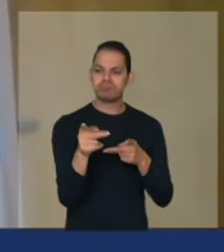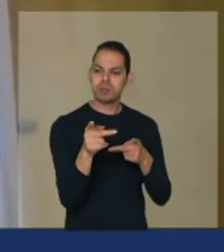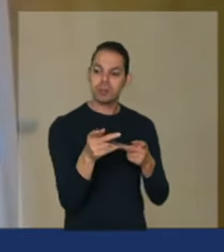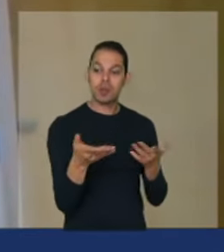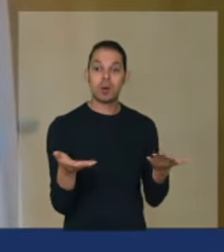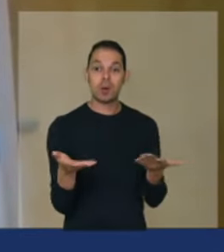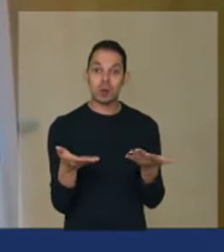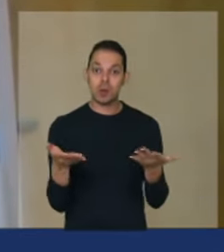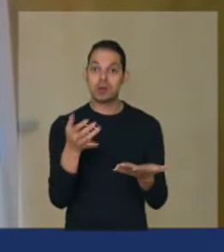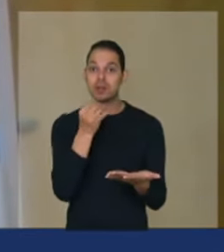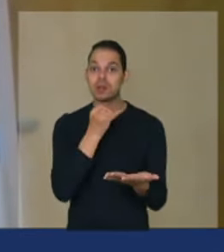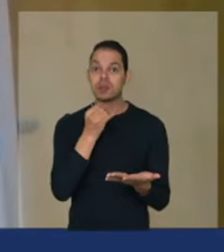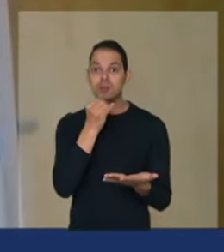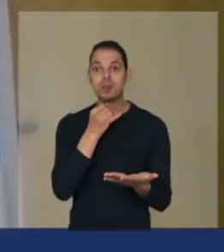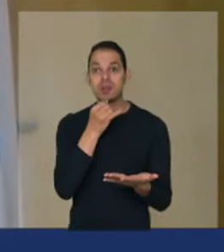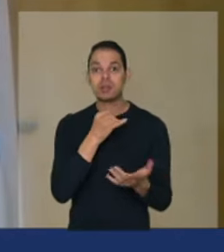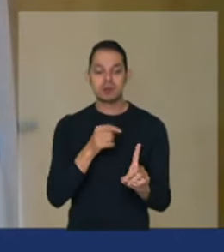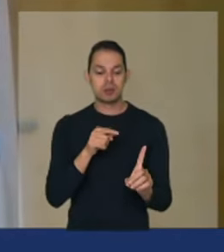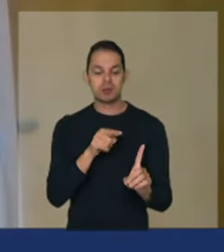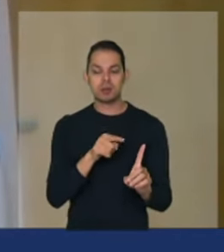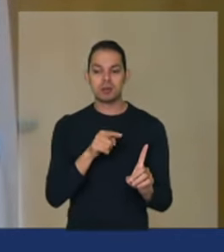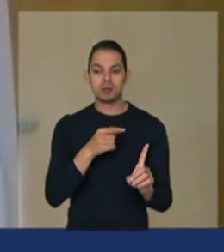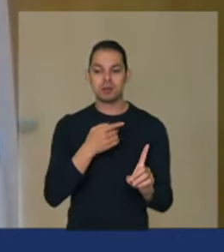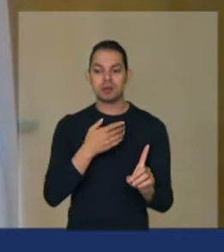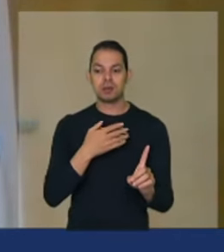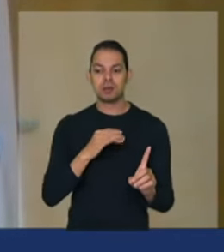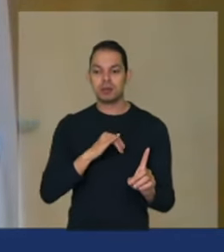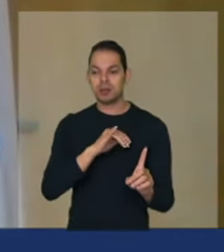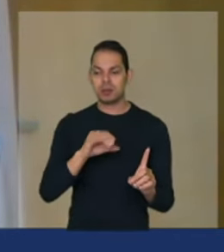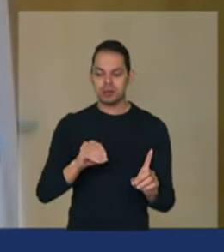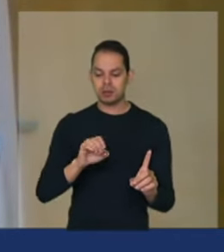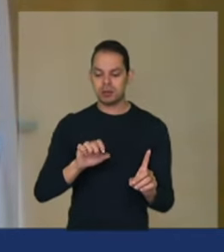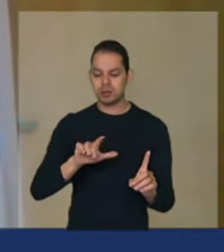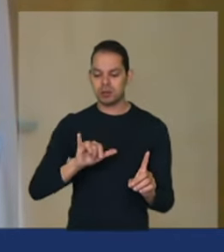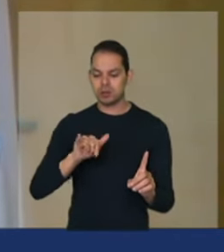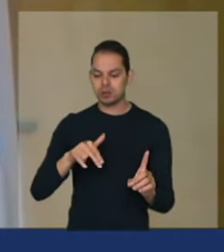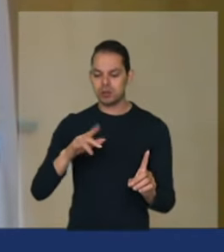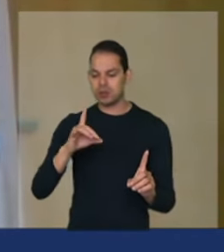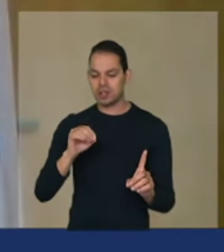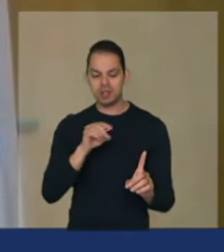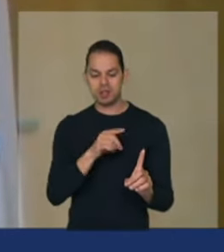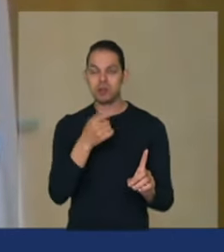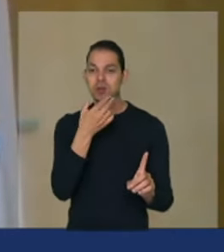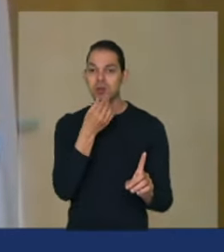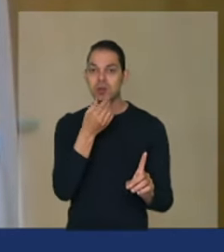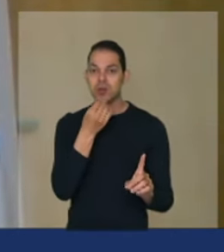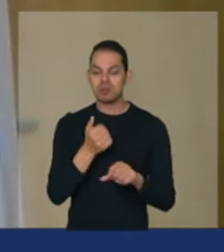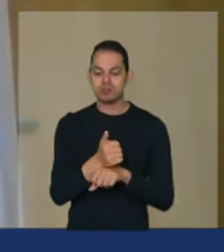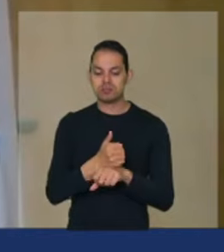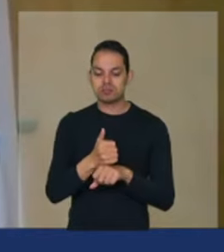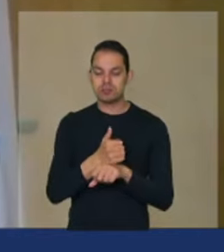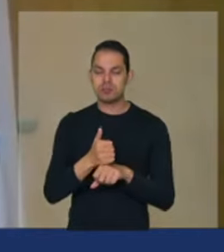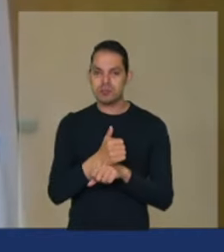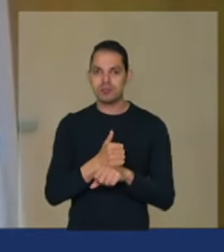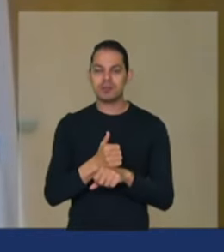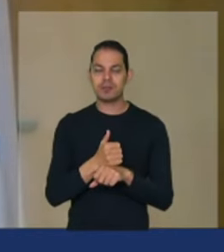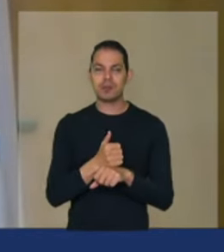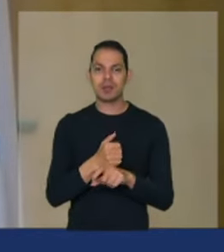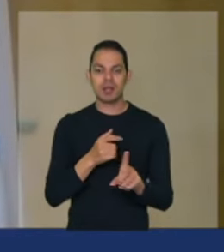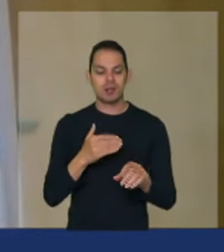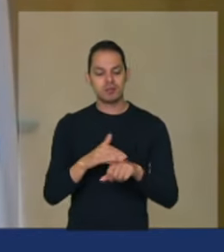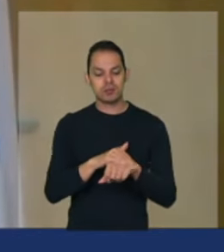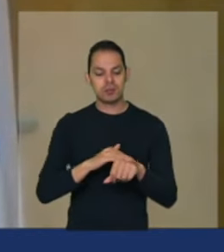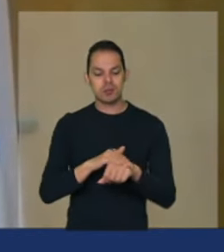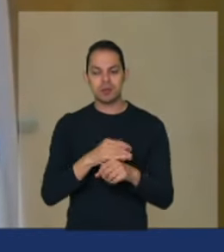conversa com o nosso estimado Joelino Joelino que é um agricultor assentado da reforma agrária lá no município de